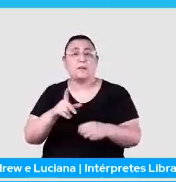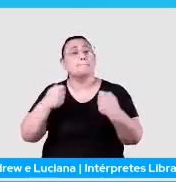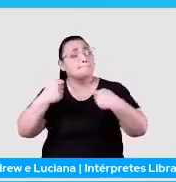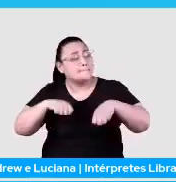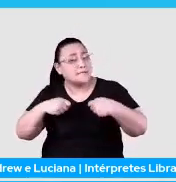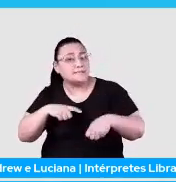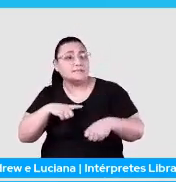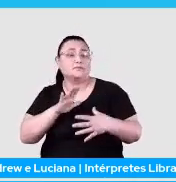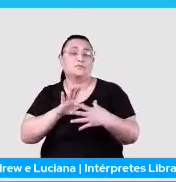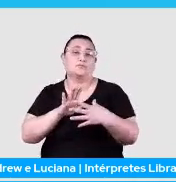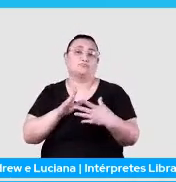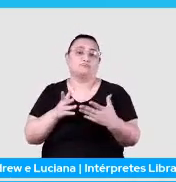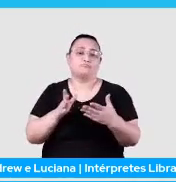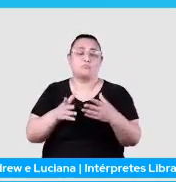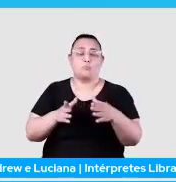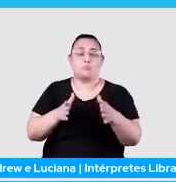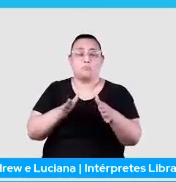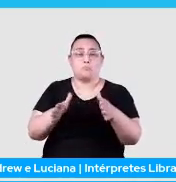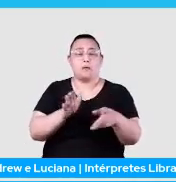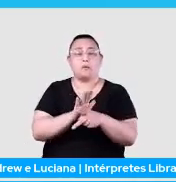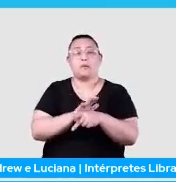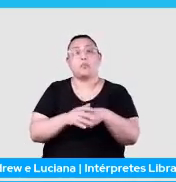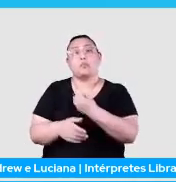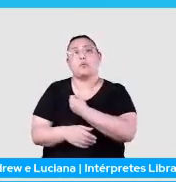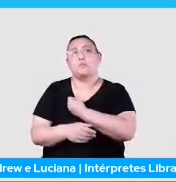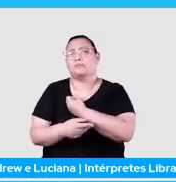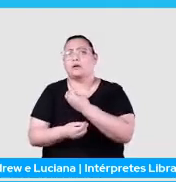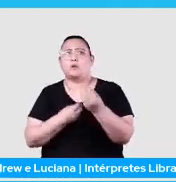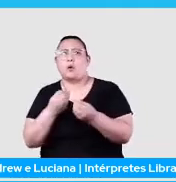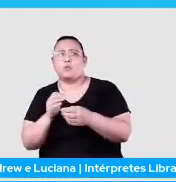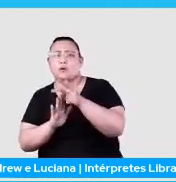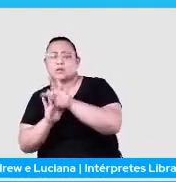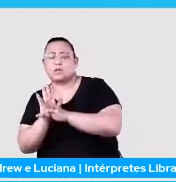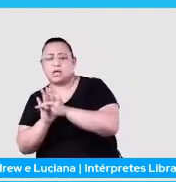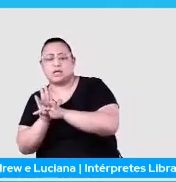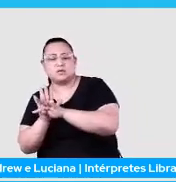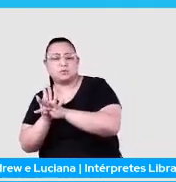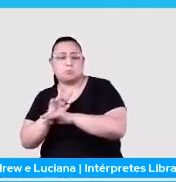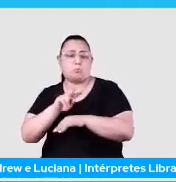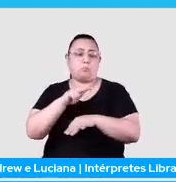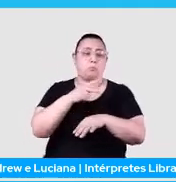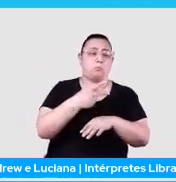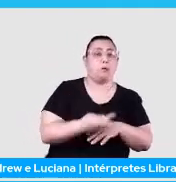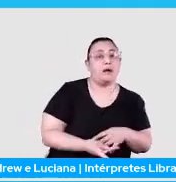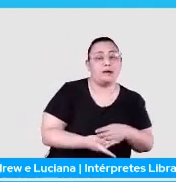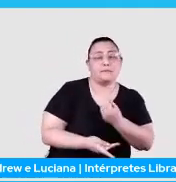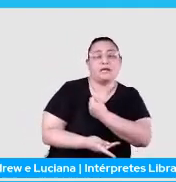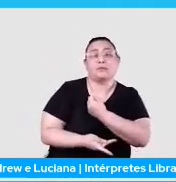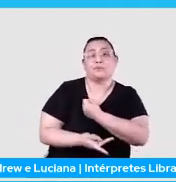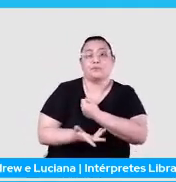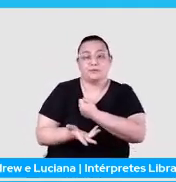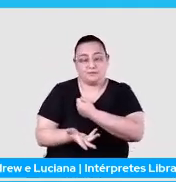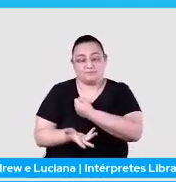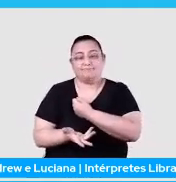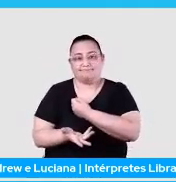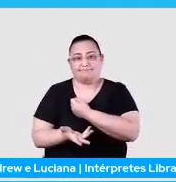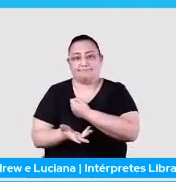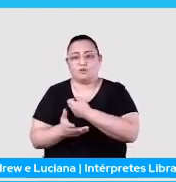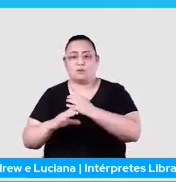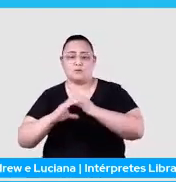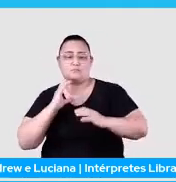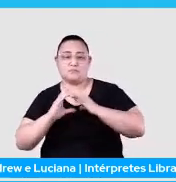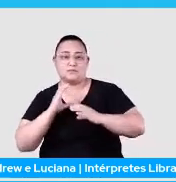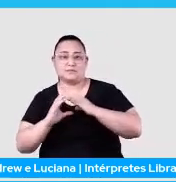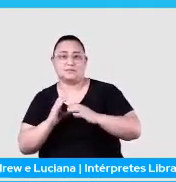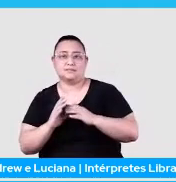formato numérico. e como é que eu carrego toda a essência de um texto, toda a essência de uma comunicação, toda